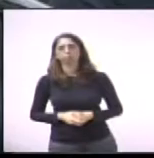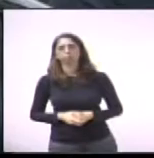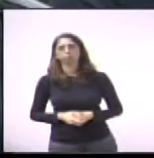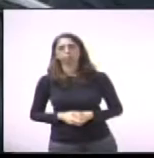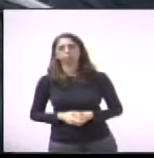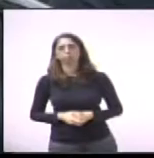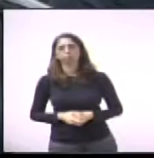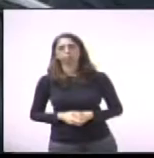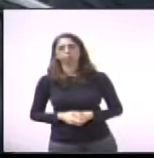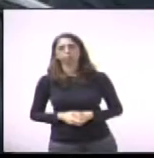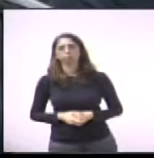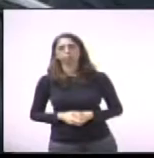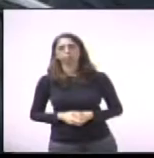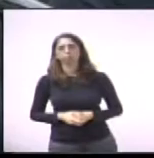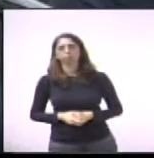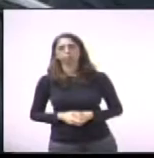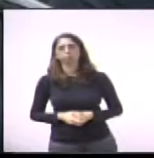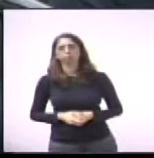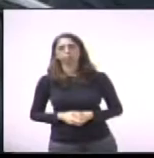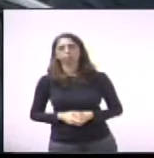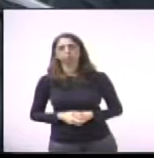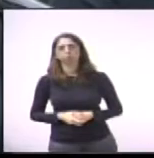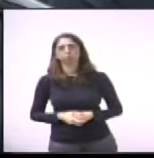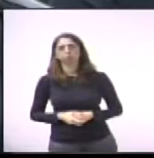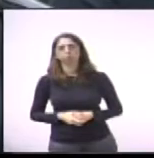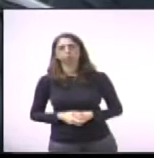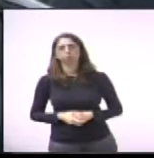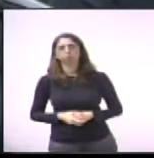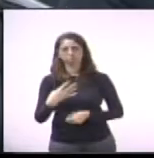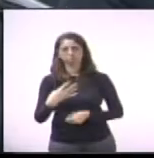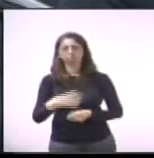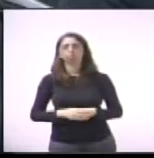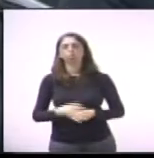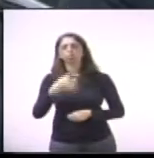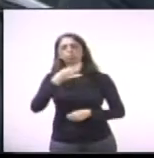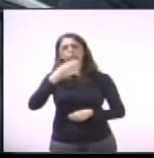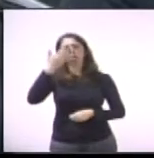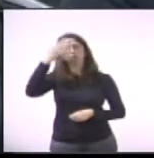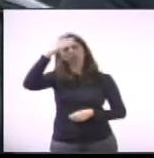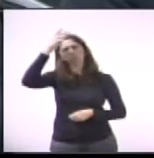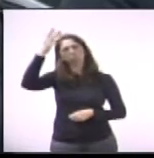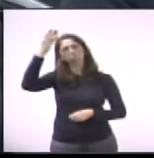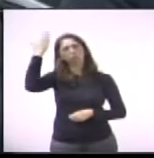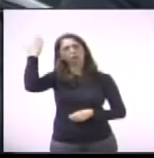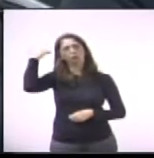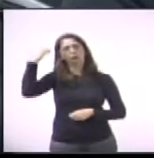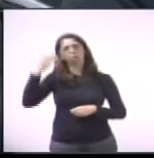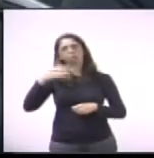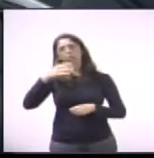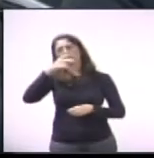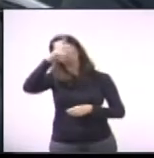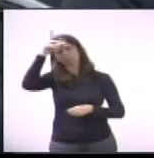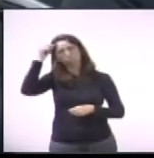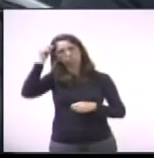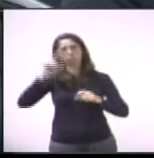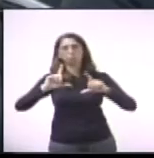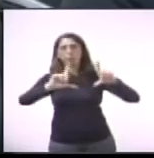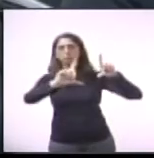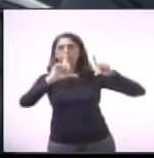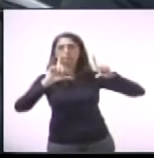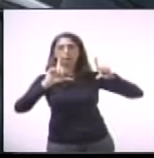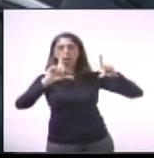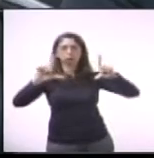nº 810, barra 2014, que sugeriu a colocação de placas de alerta